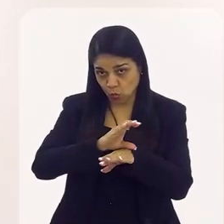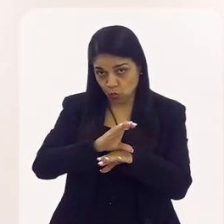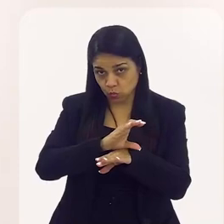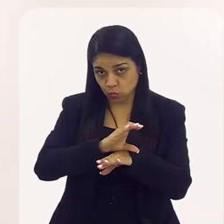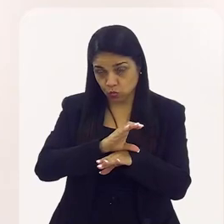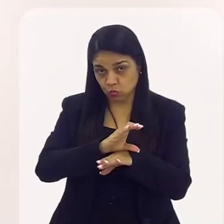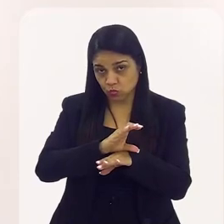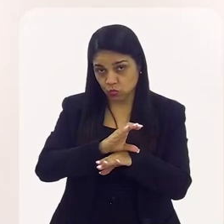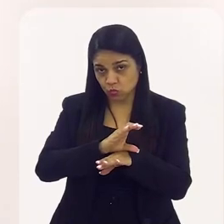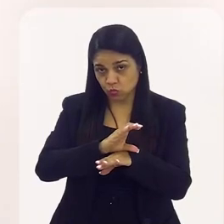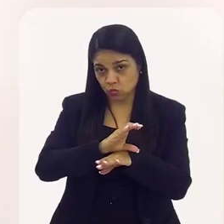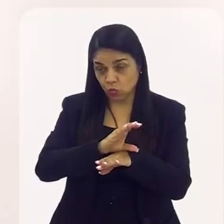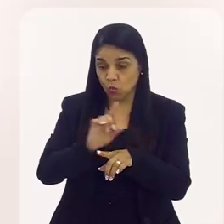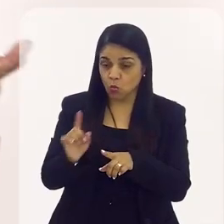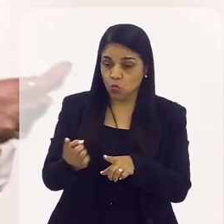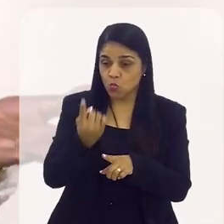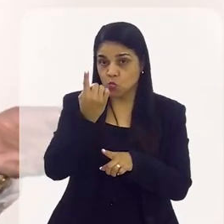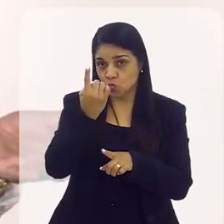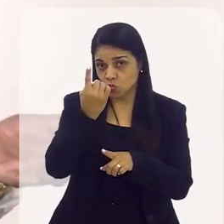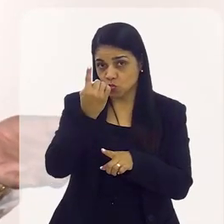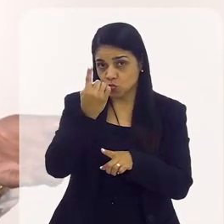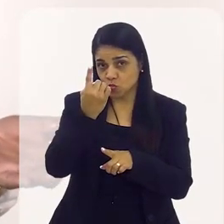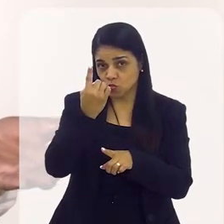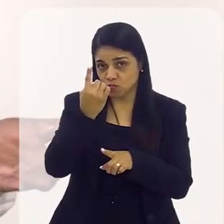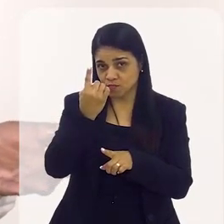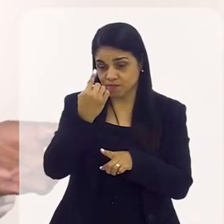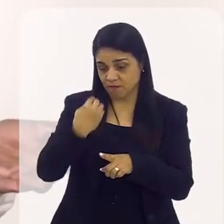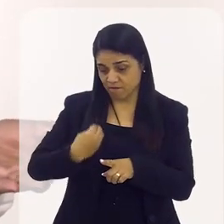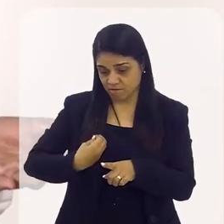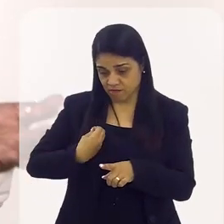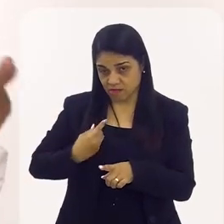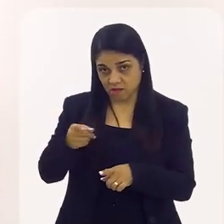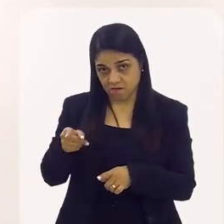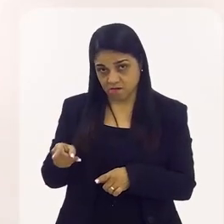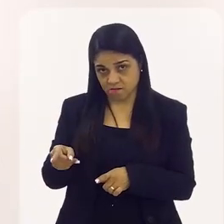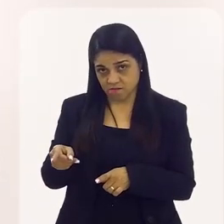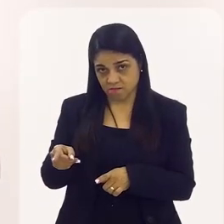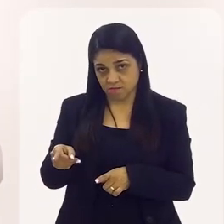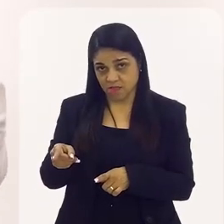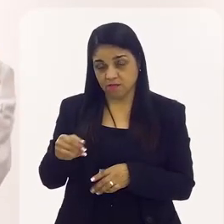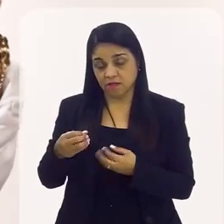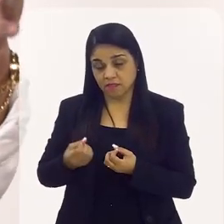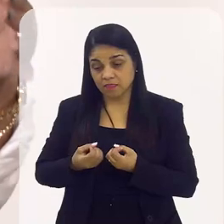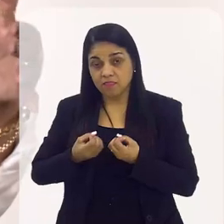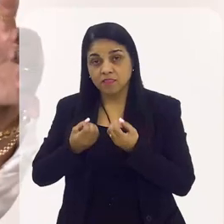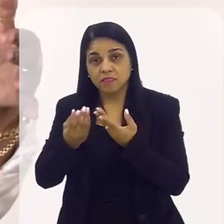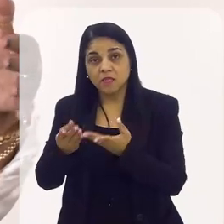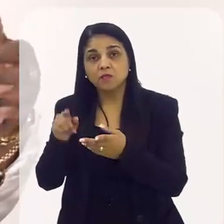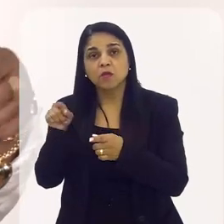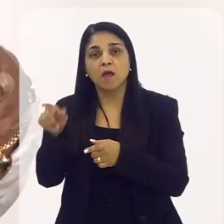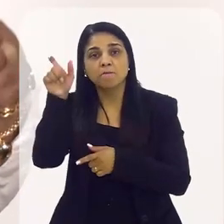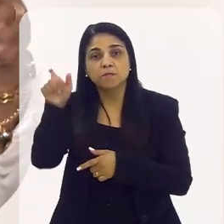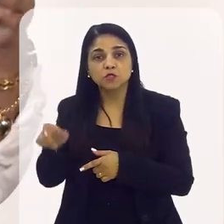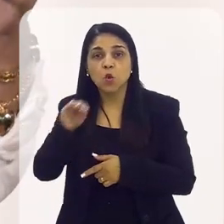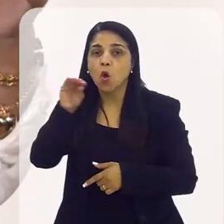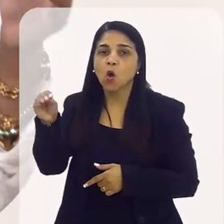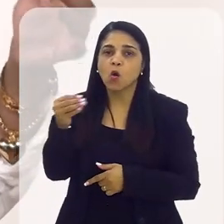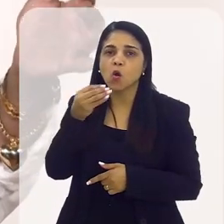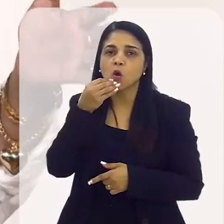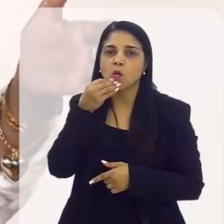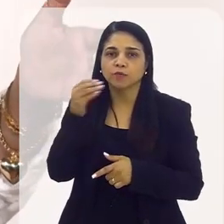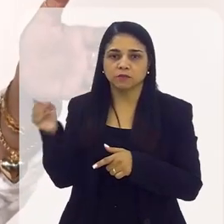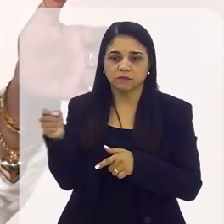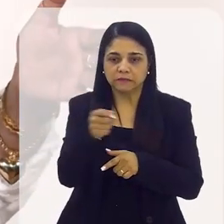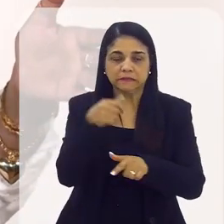veredar para o lado, o único lado que lhe foi apresentado. Então, ela está dando dignidade e